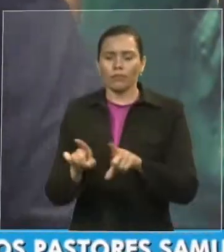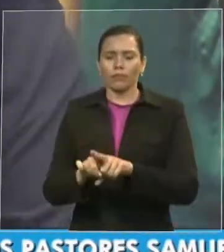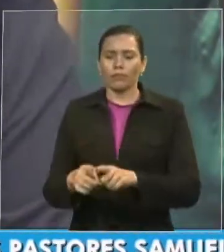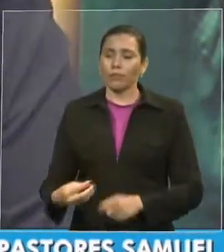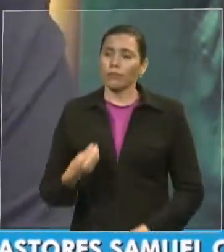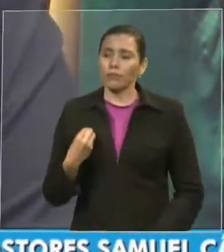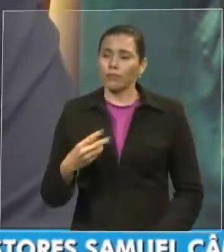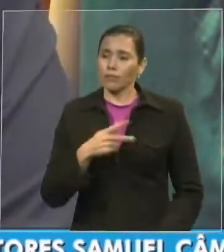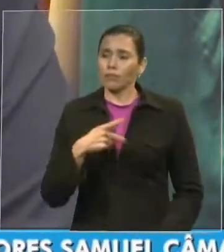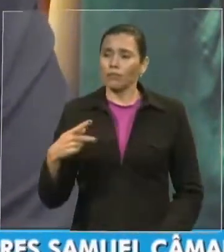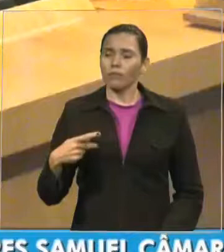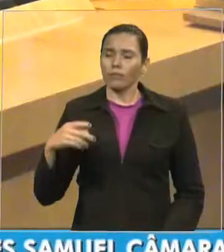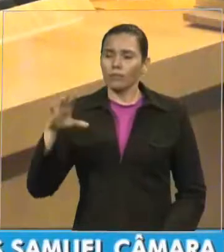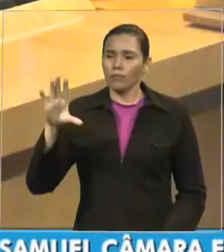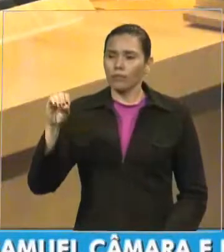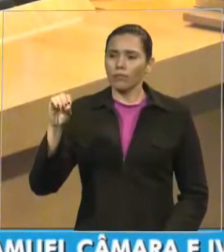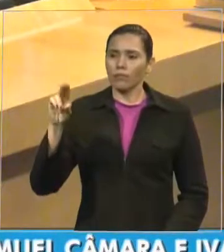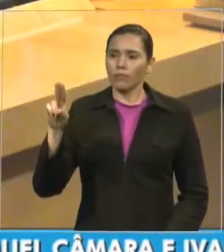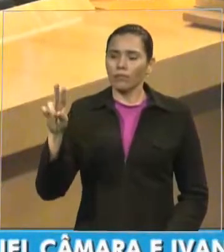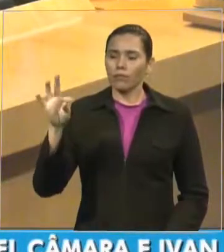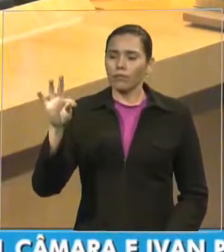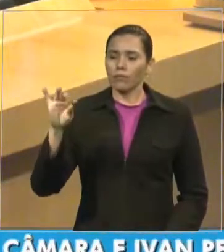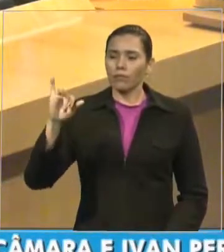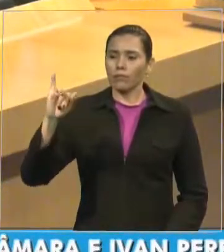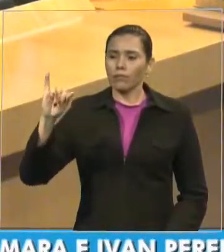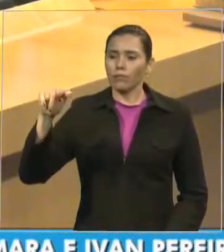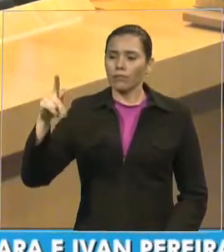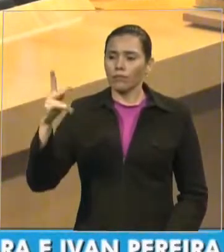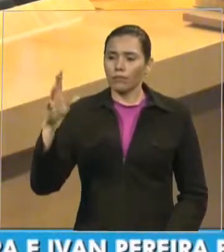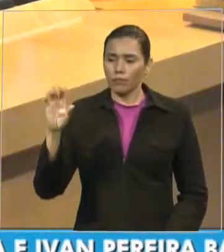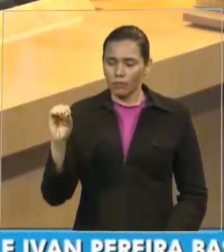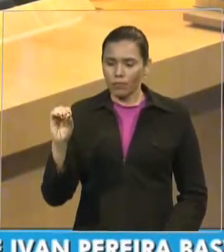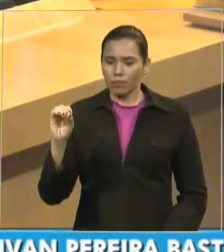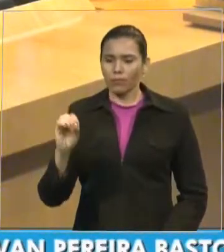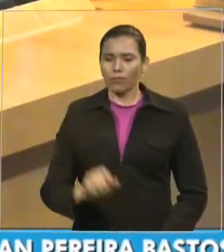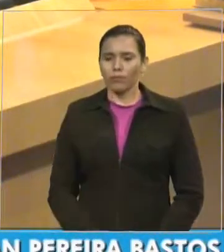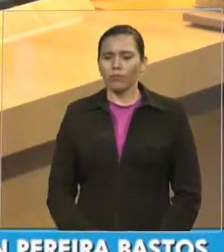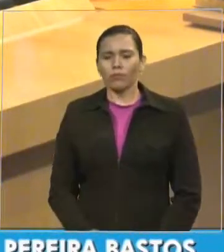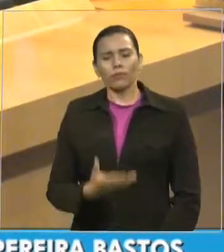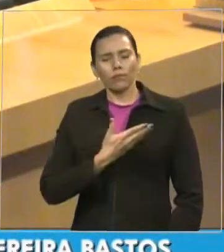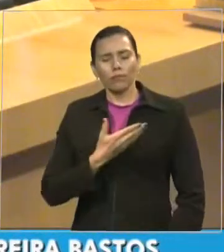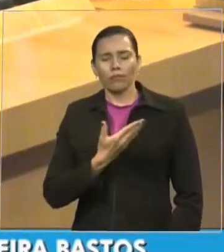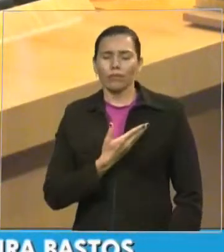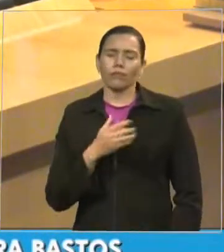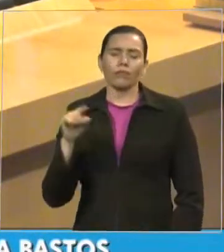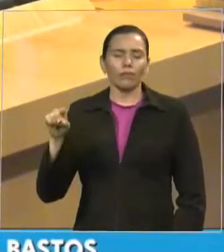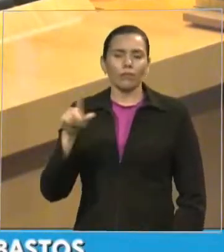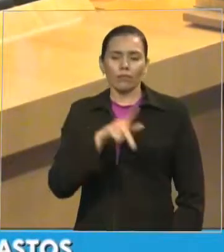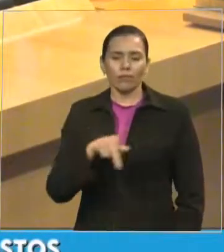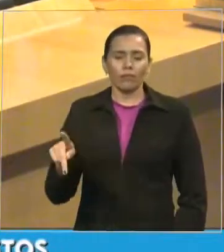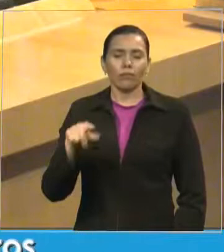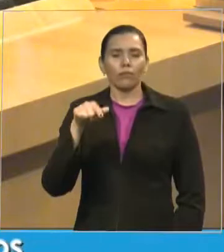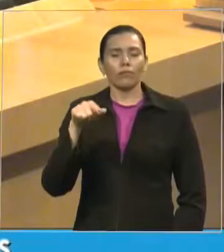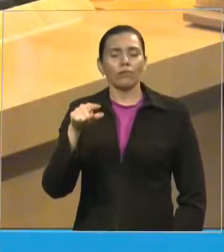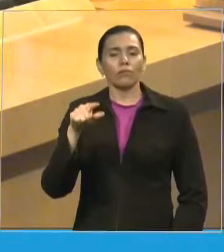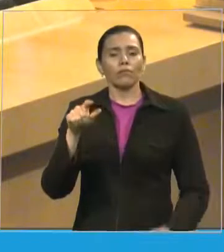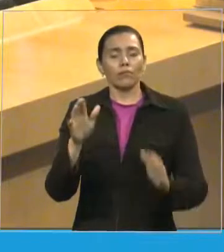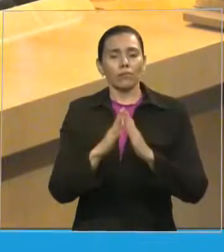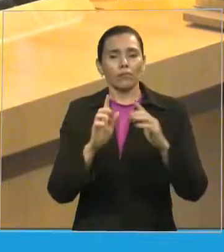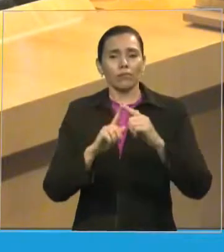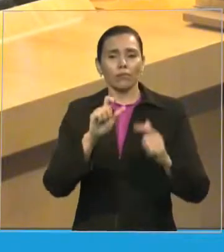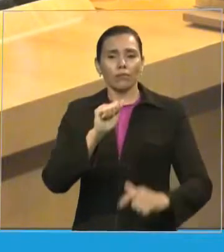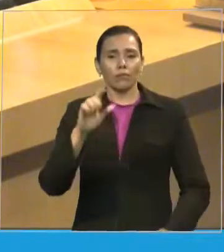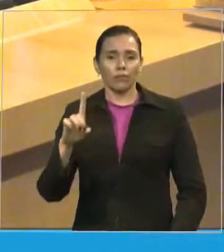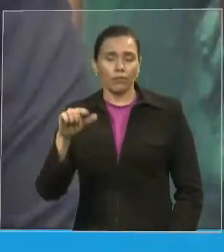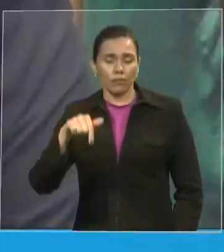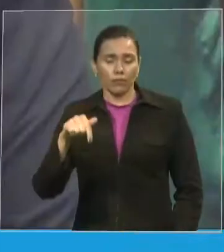nosso grande amigo aqui, pastor da Assembleia de Deus, aqui em São Luís, no estado do Maranhão. E do pastor André,